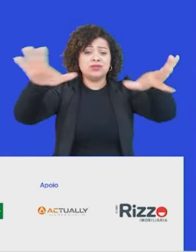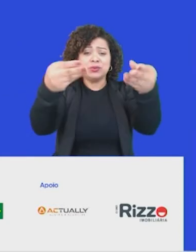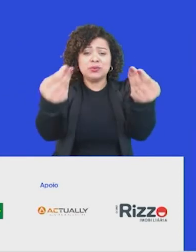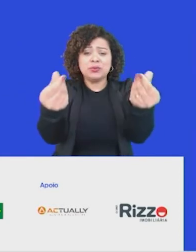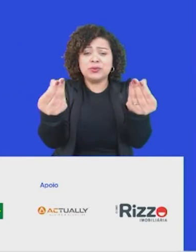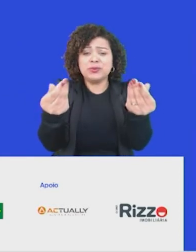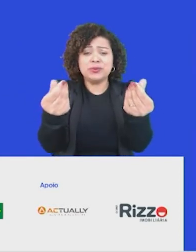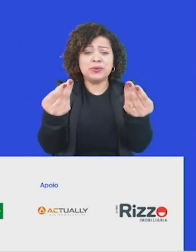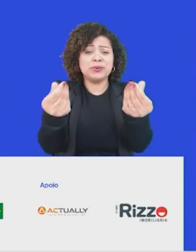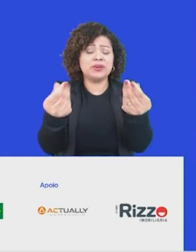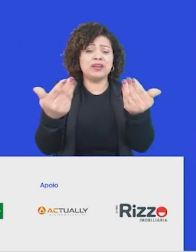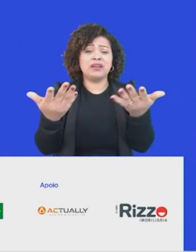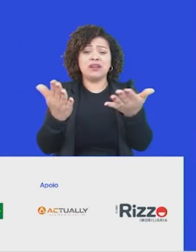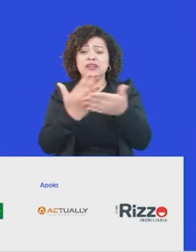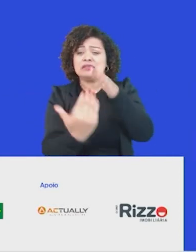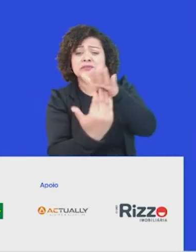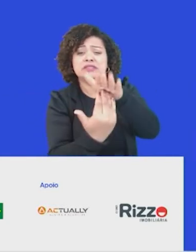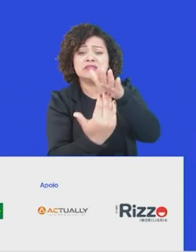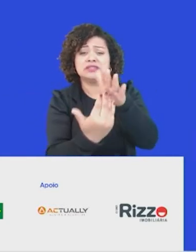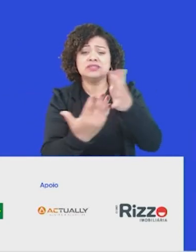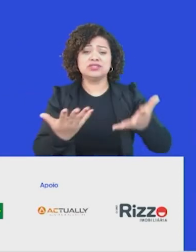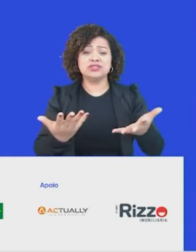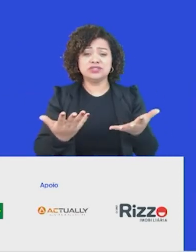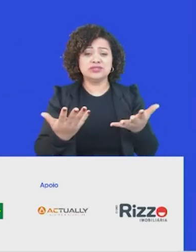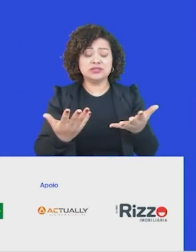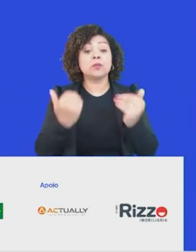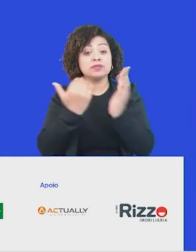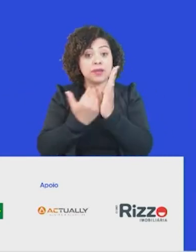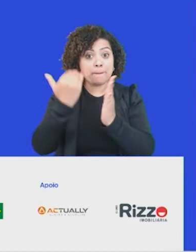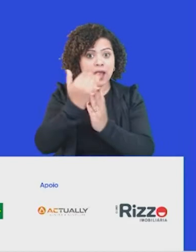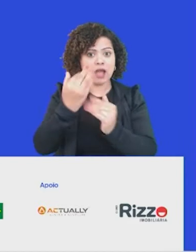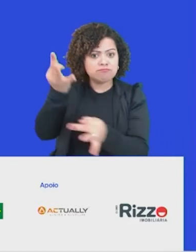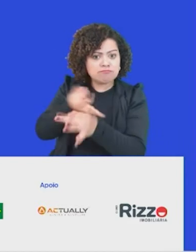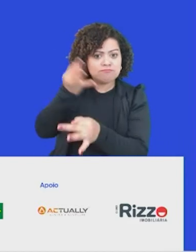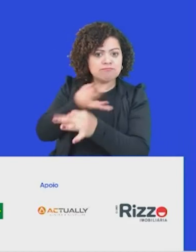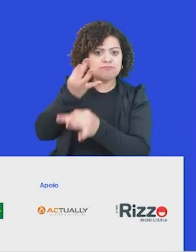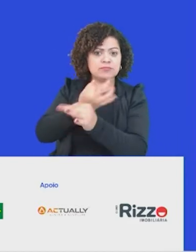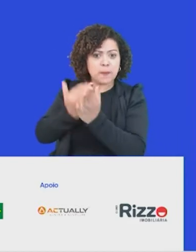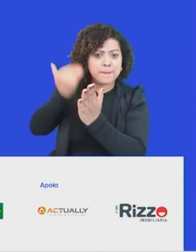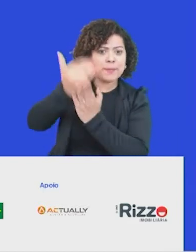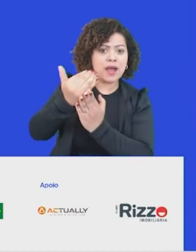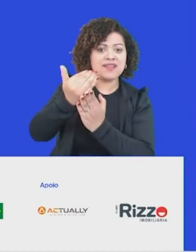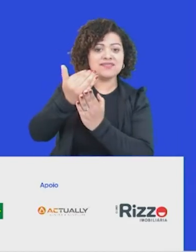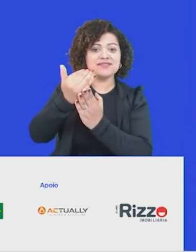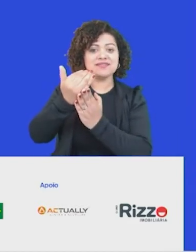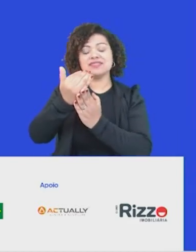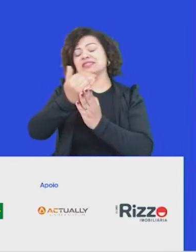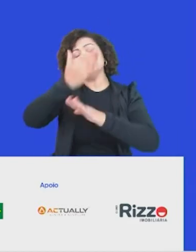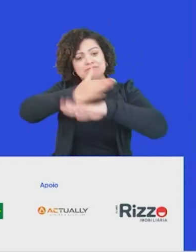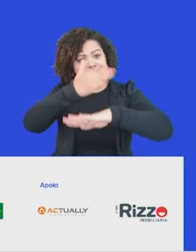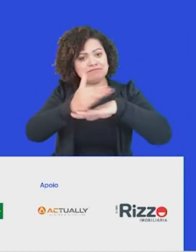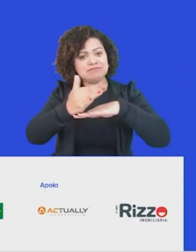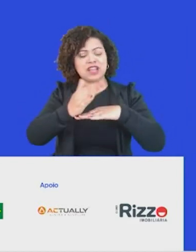antifragilidade que o Taleb fala, além da resiliência, capacidade de ainda se aprimorar, e aprender